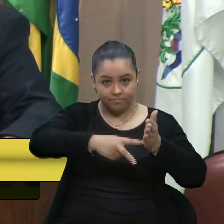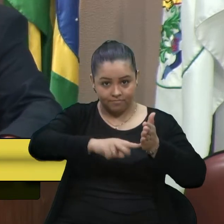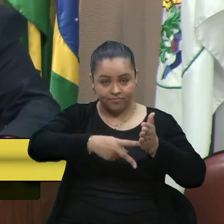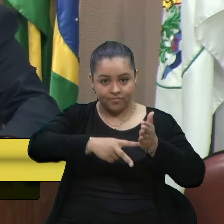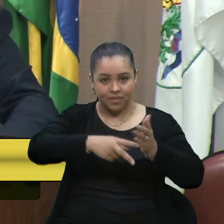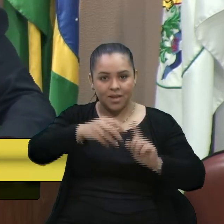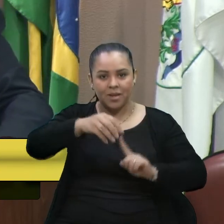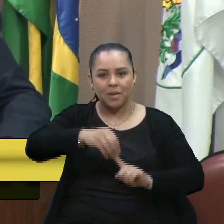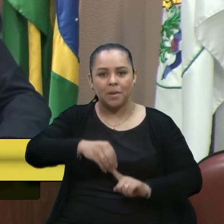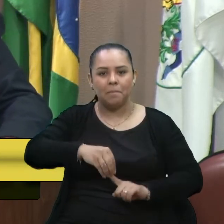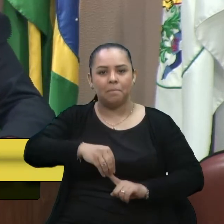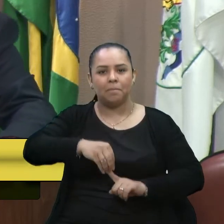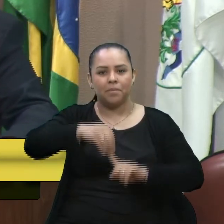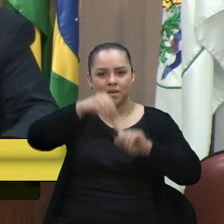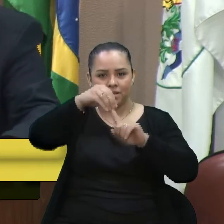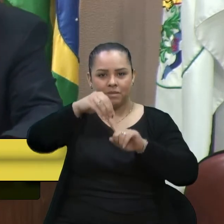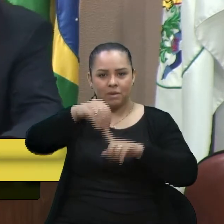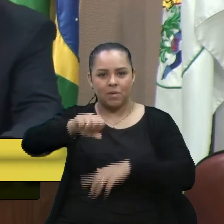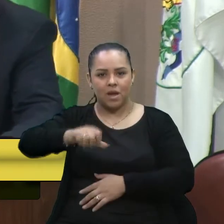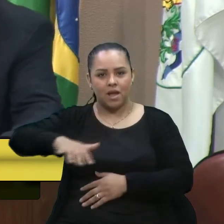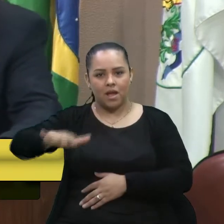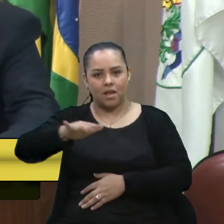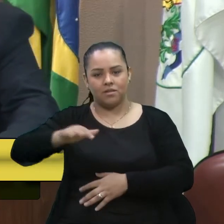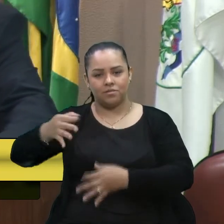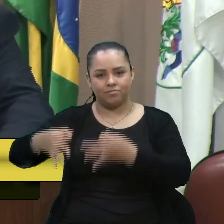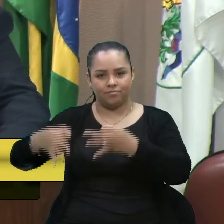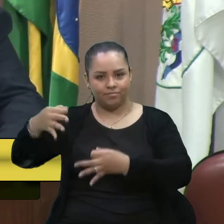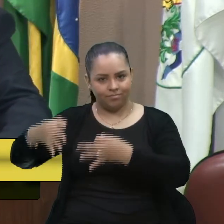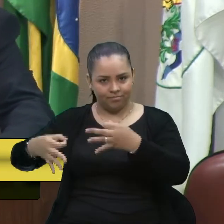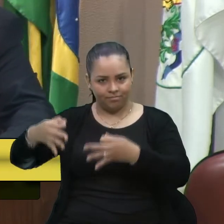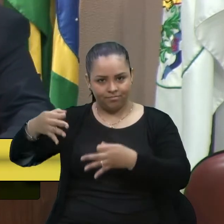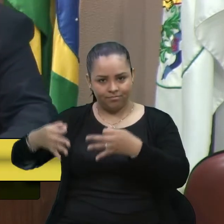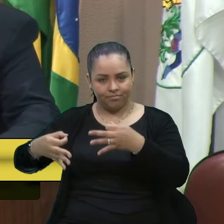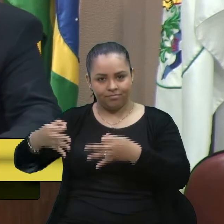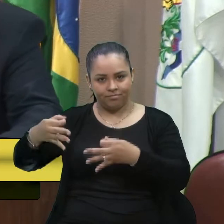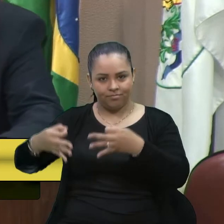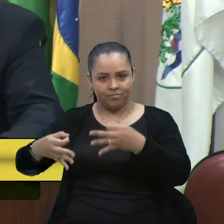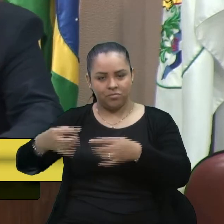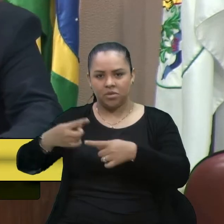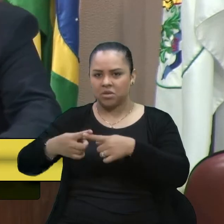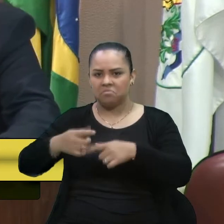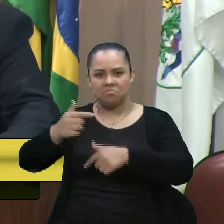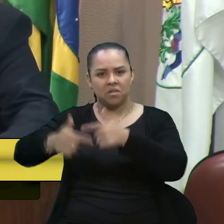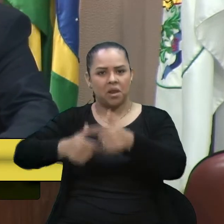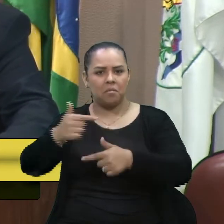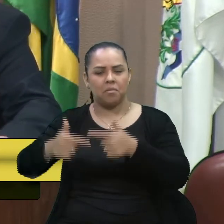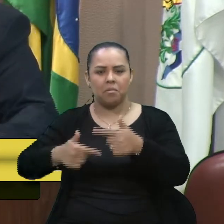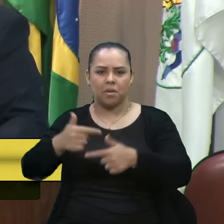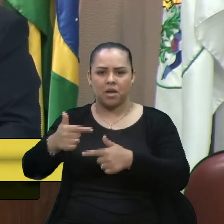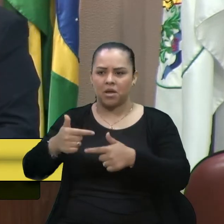principalmente o jurídico, né? Por ter feito esse trabalho, tem feito